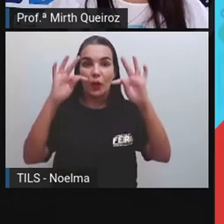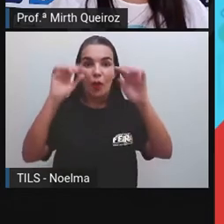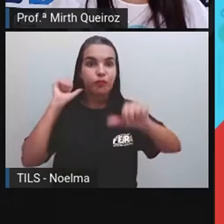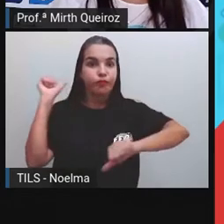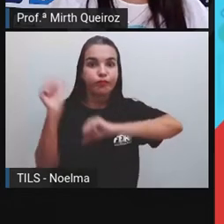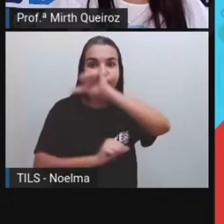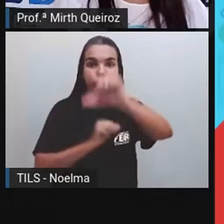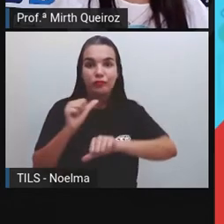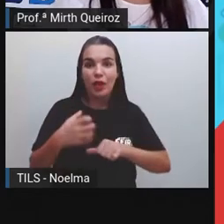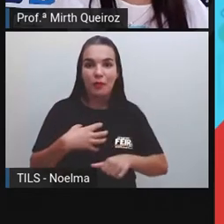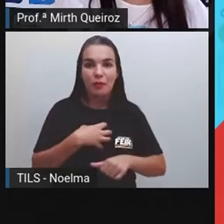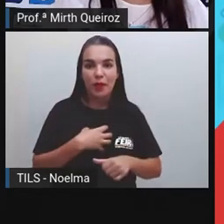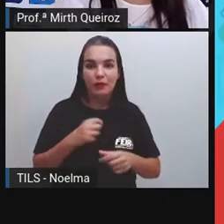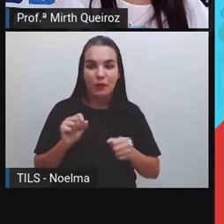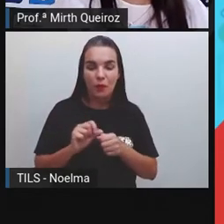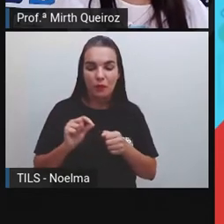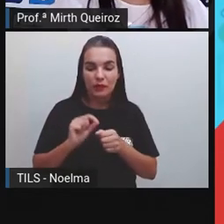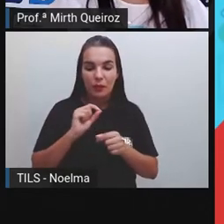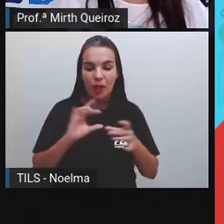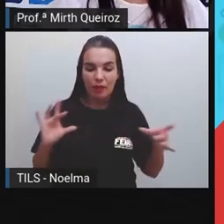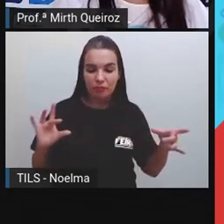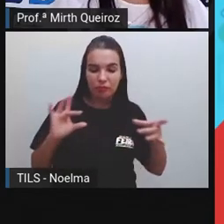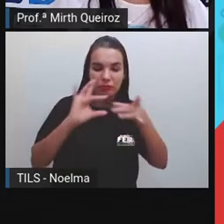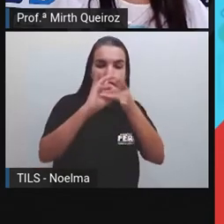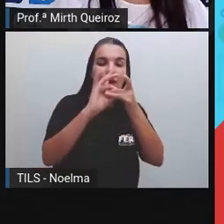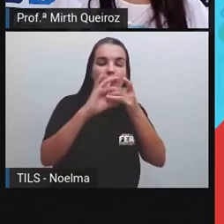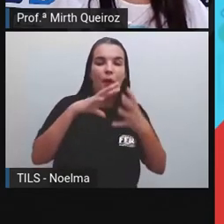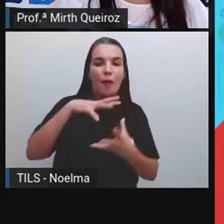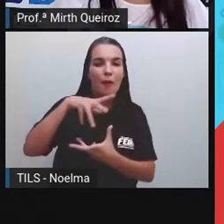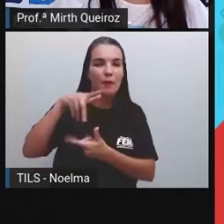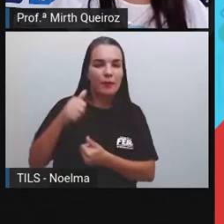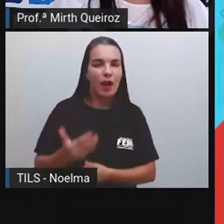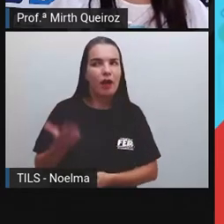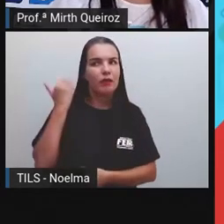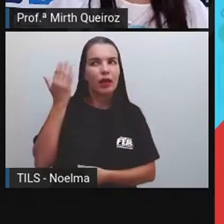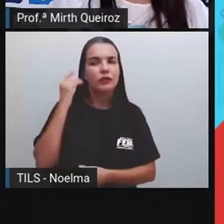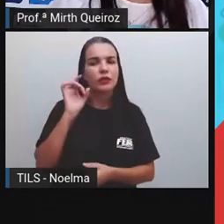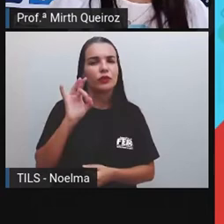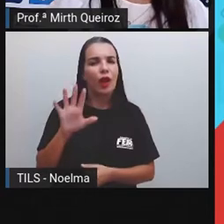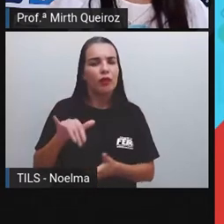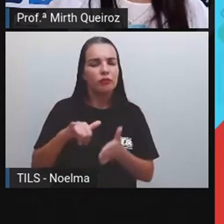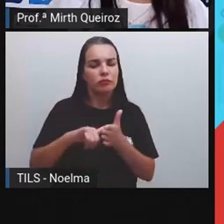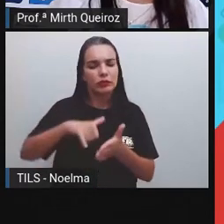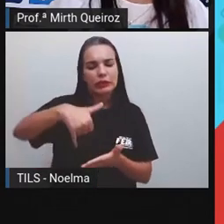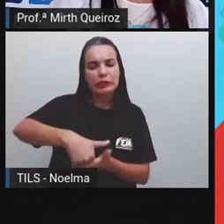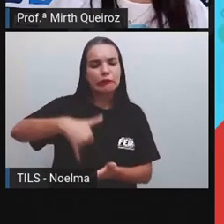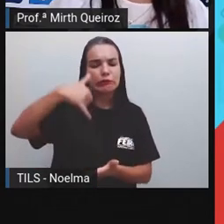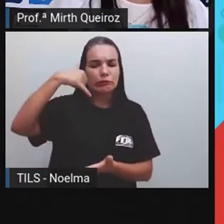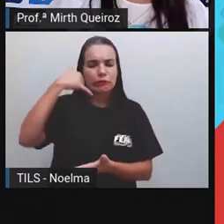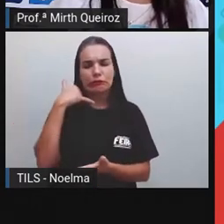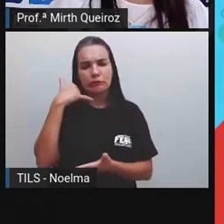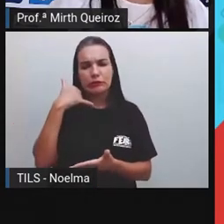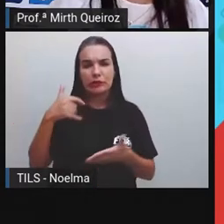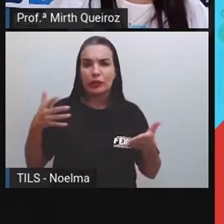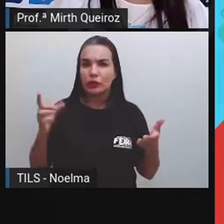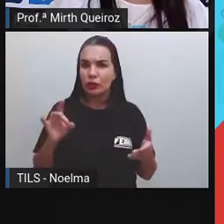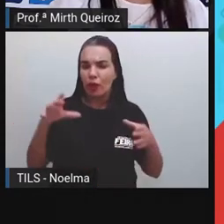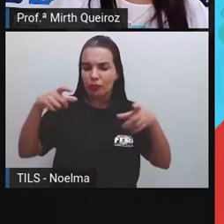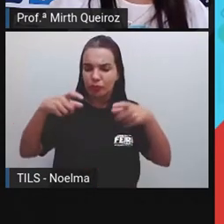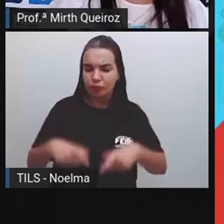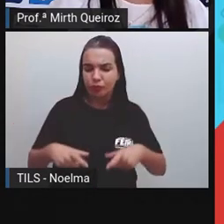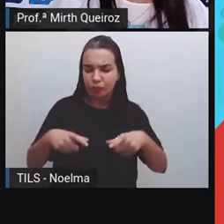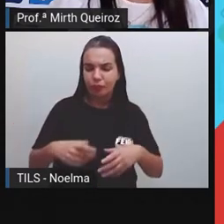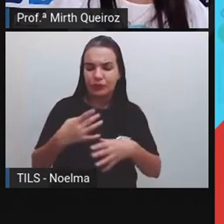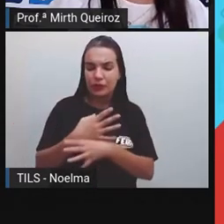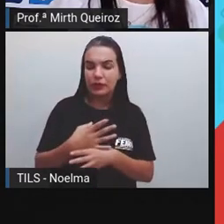nos conectamos Com o mundo Porque vocês viram Que antes Era através Da telefonia E era concentrada Em uma única cidade Com